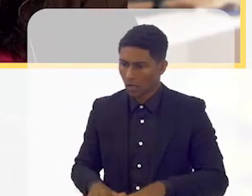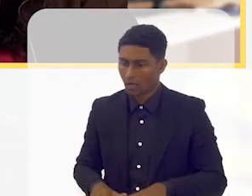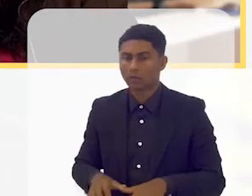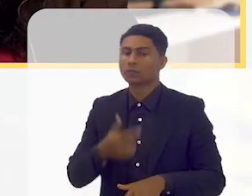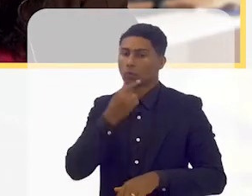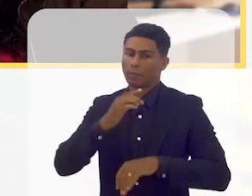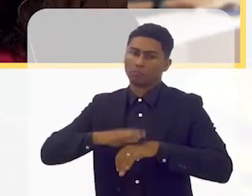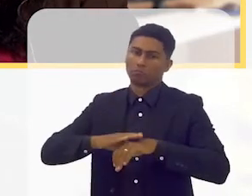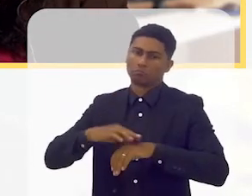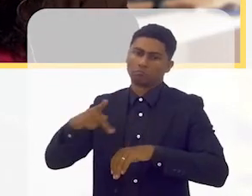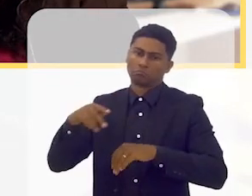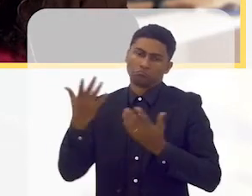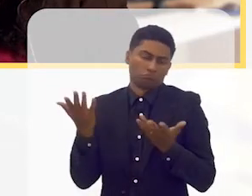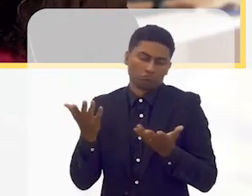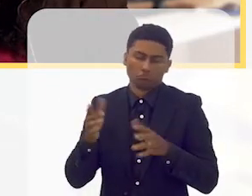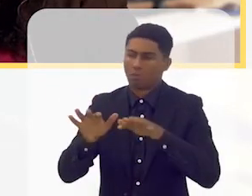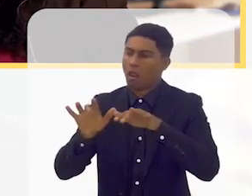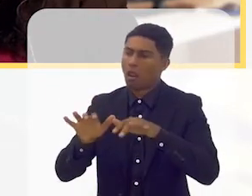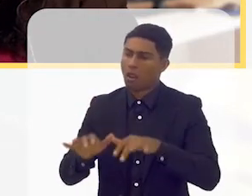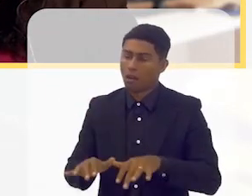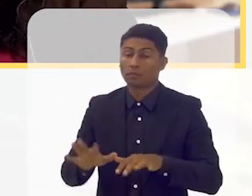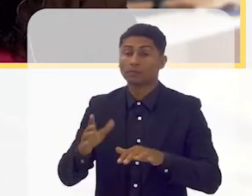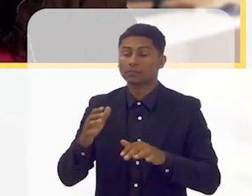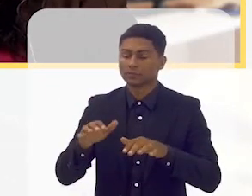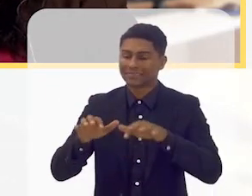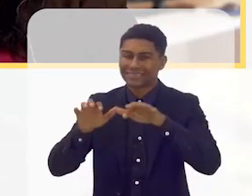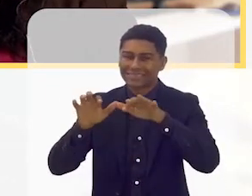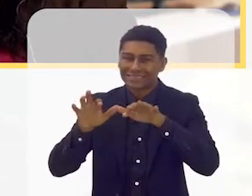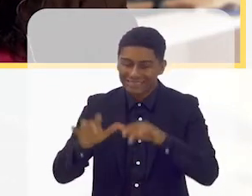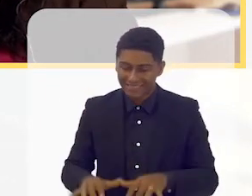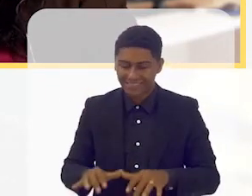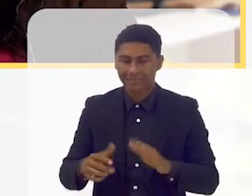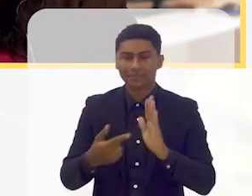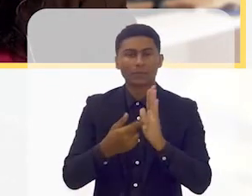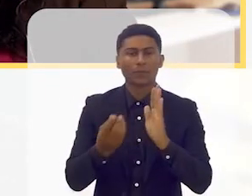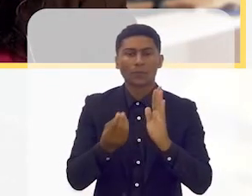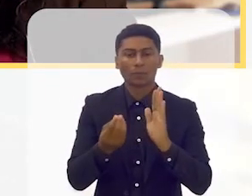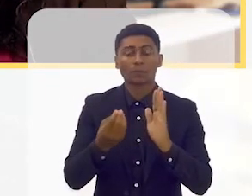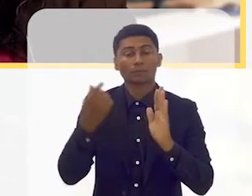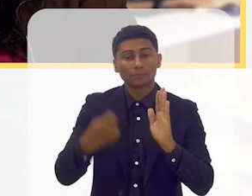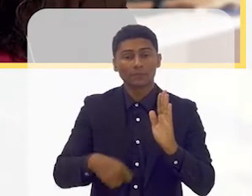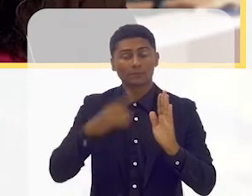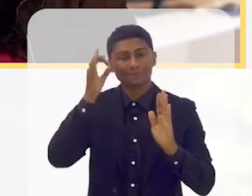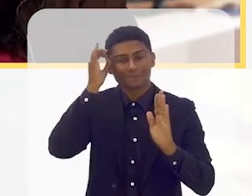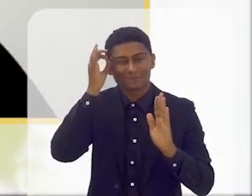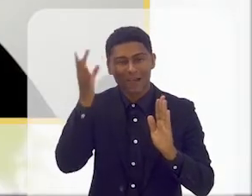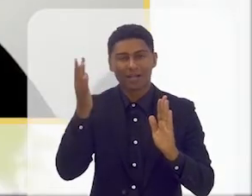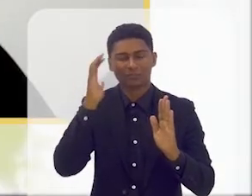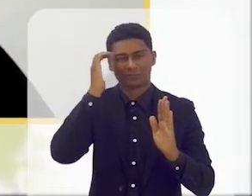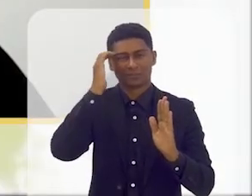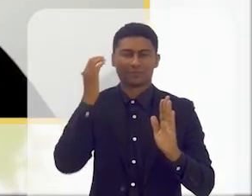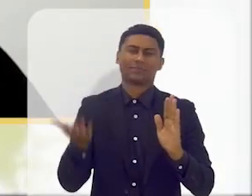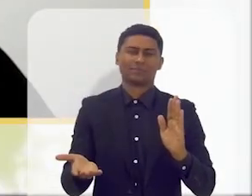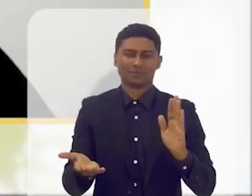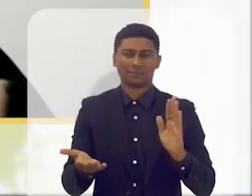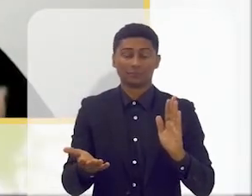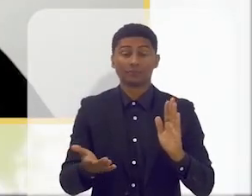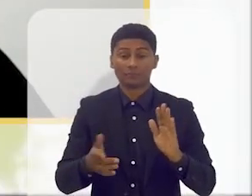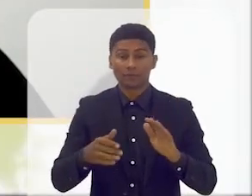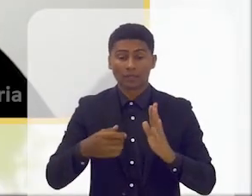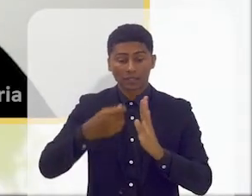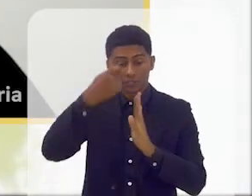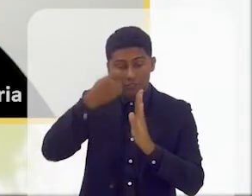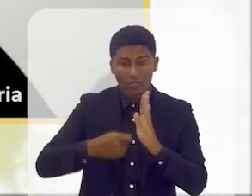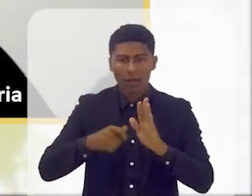respectivo escritor, é pensado com uma escrita mais fácil de entender, aquilo que nós chamamos de uma escrita